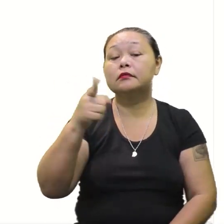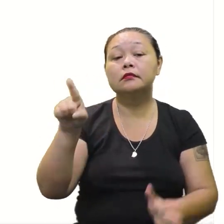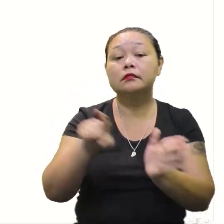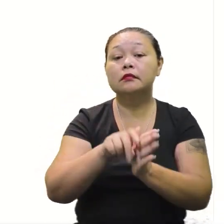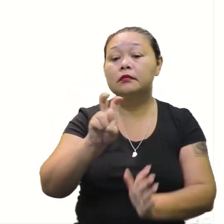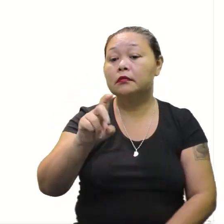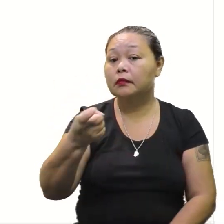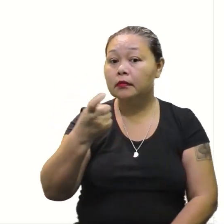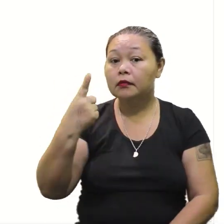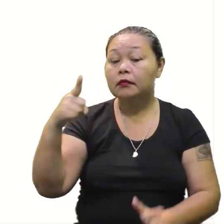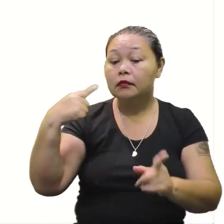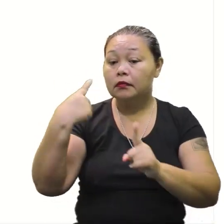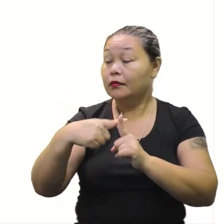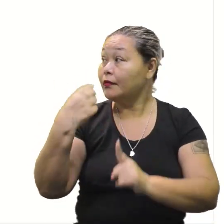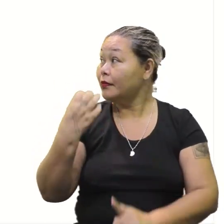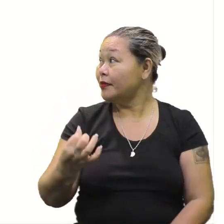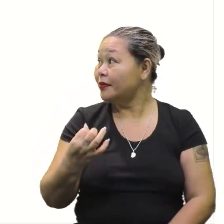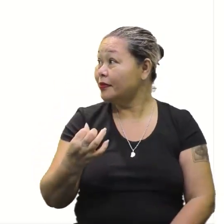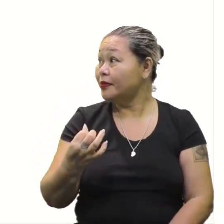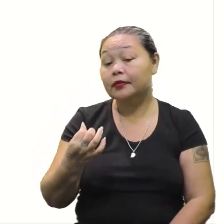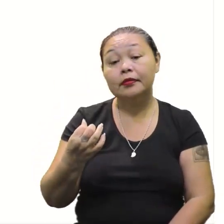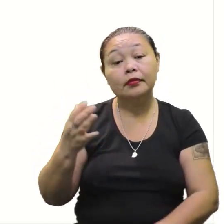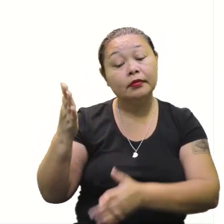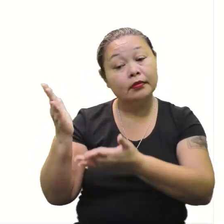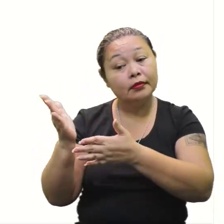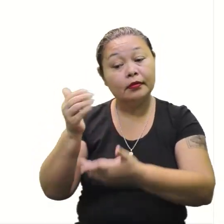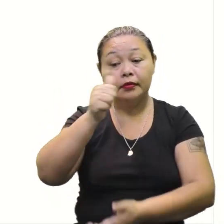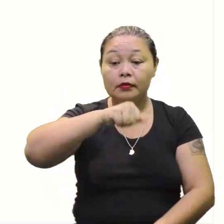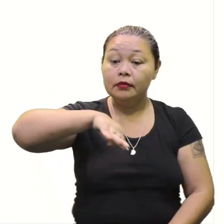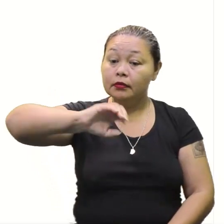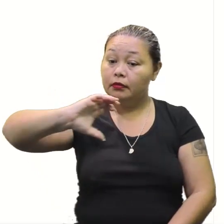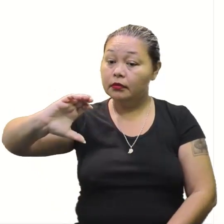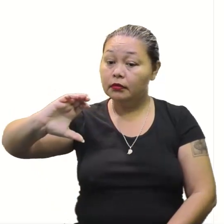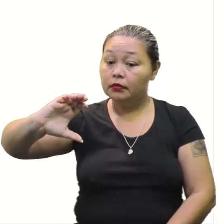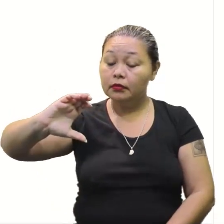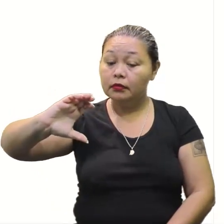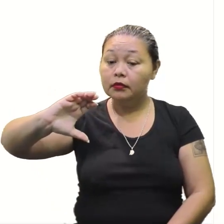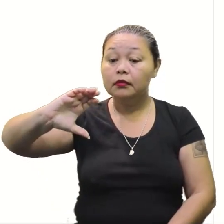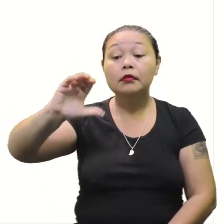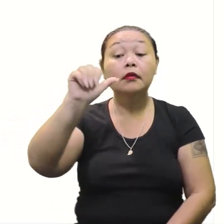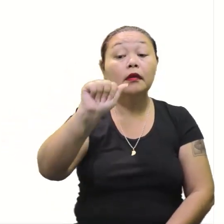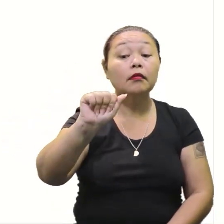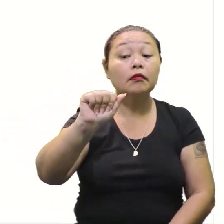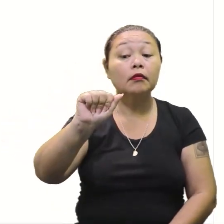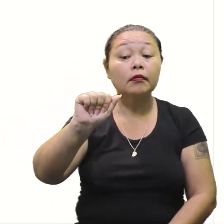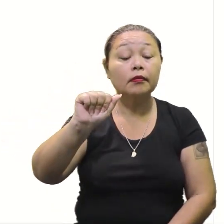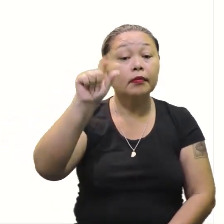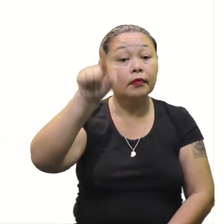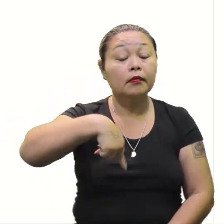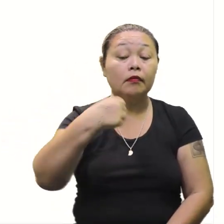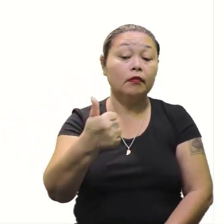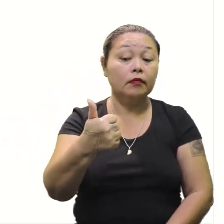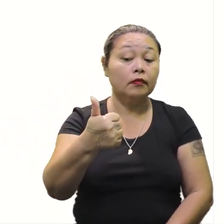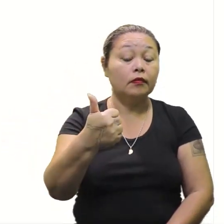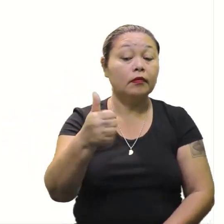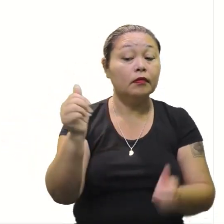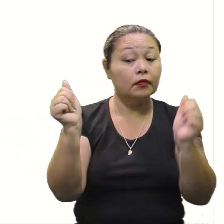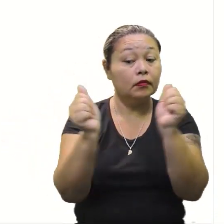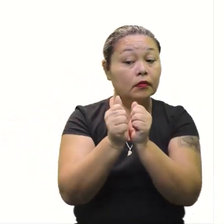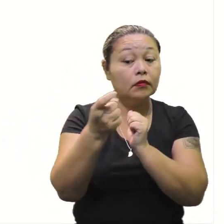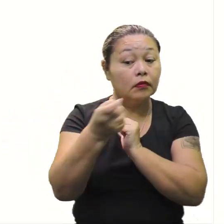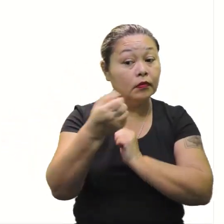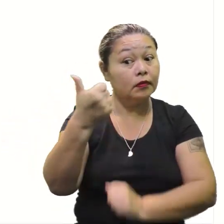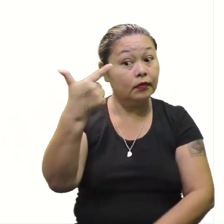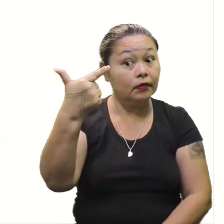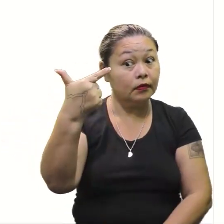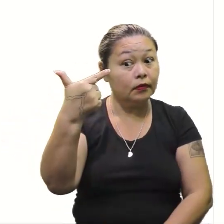6. Vamos tirar os valores de A, B e C. Vamos lá. Quem é o A? O A é 1. O A é sempre quem acompanha